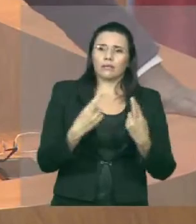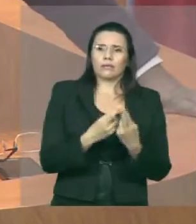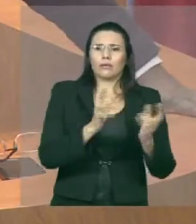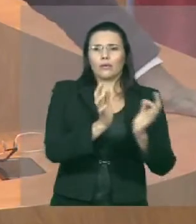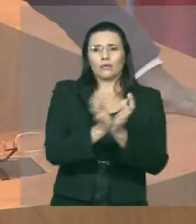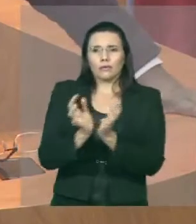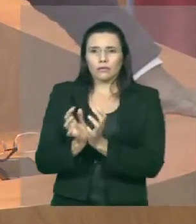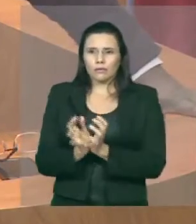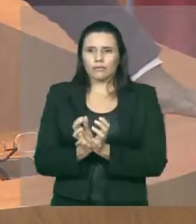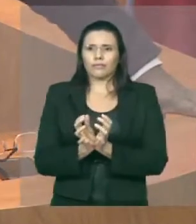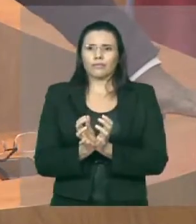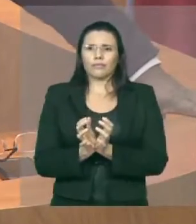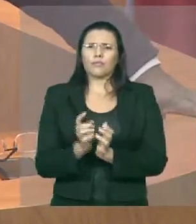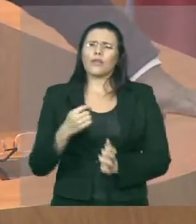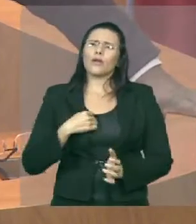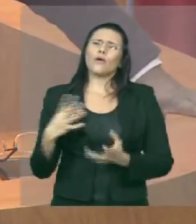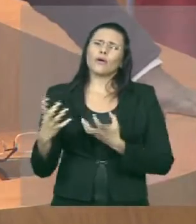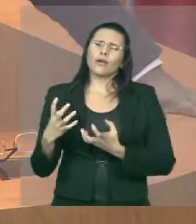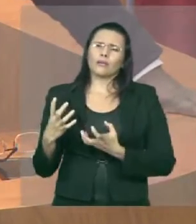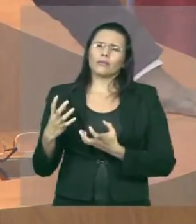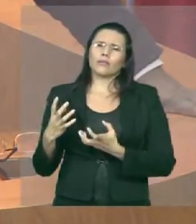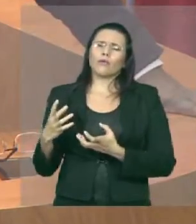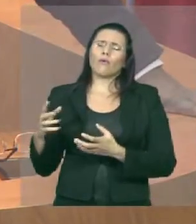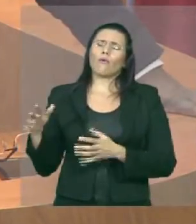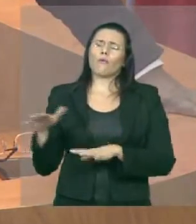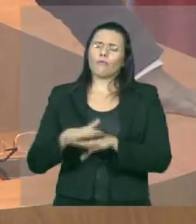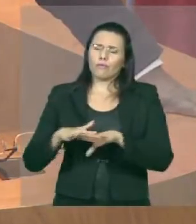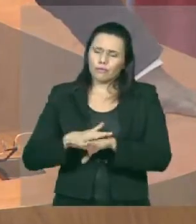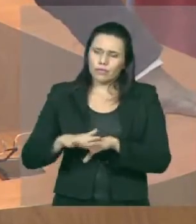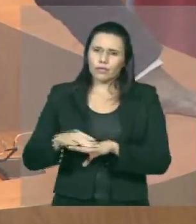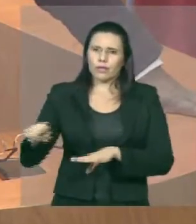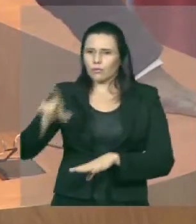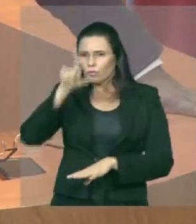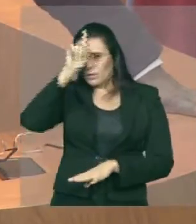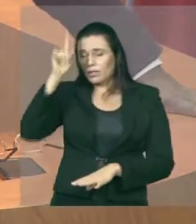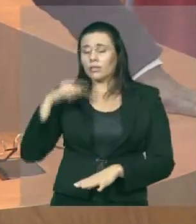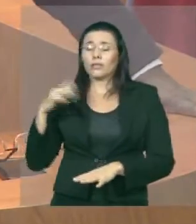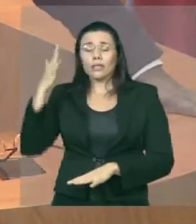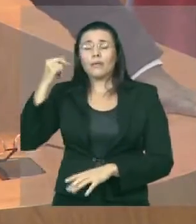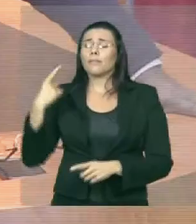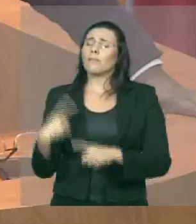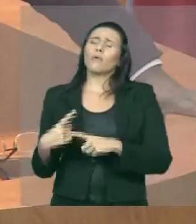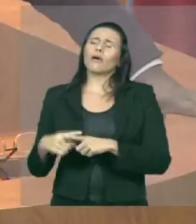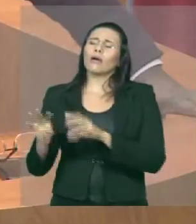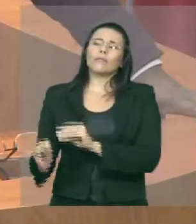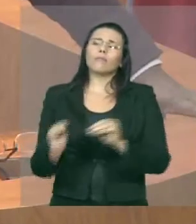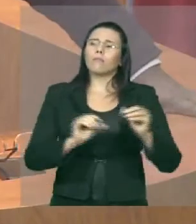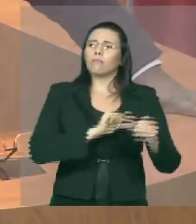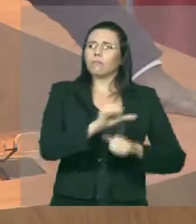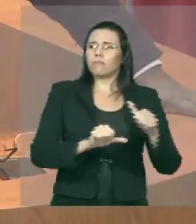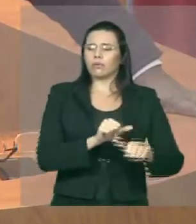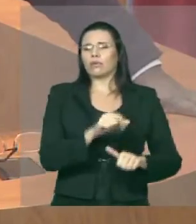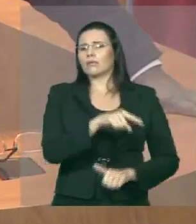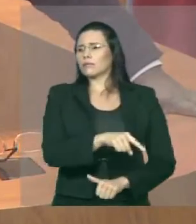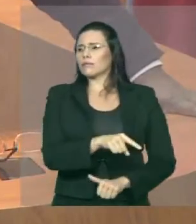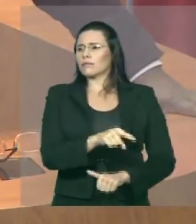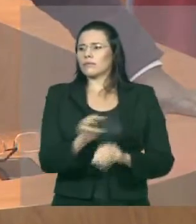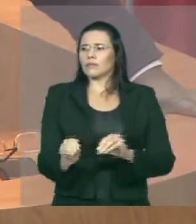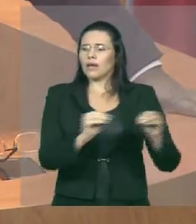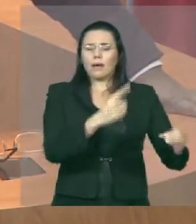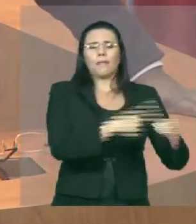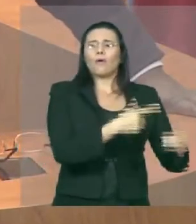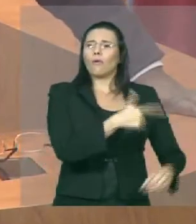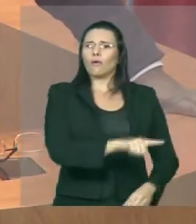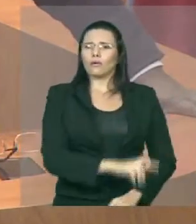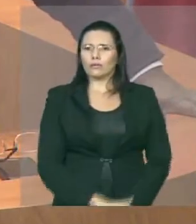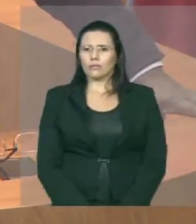a motivação dessas transferências, que não há motivo, a não ser a pura